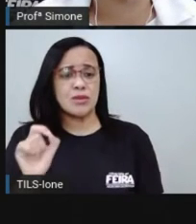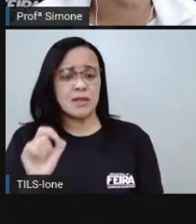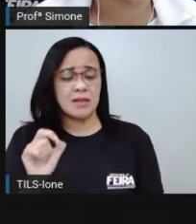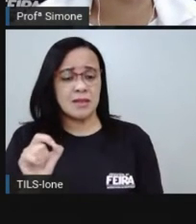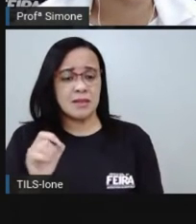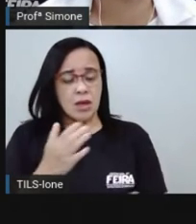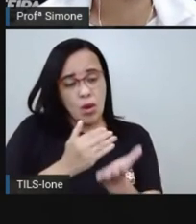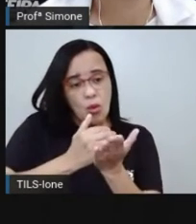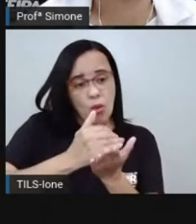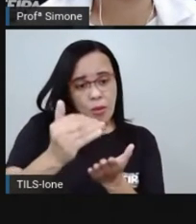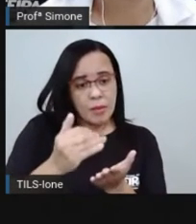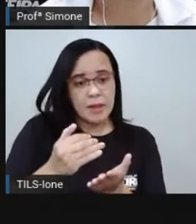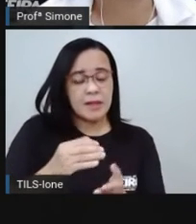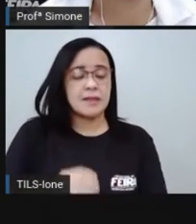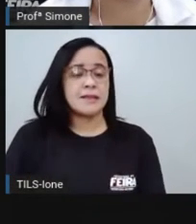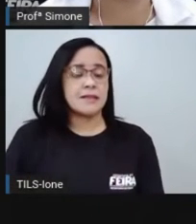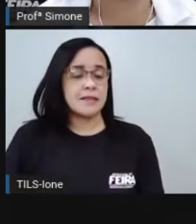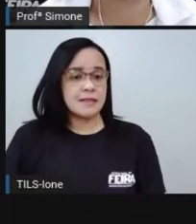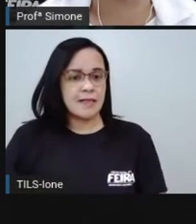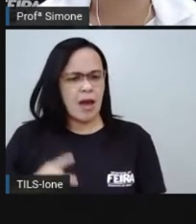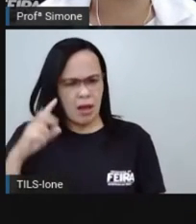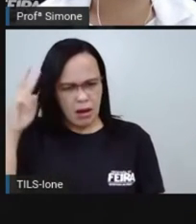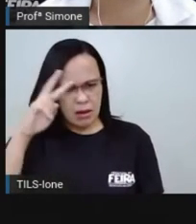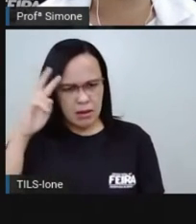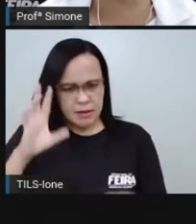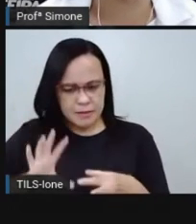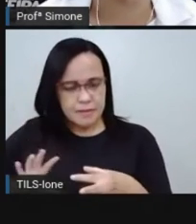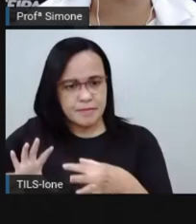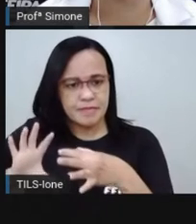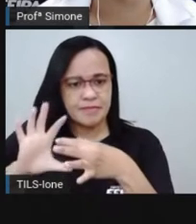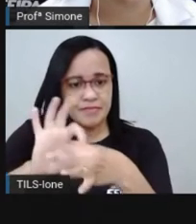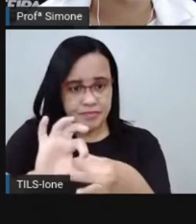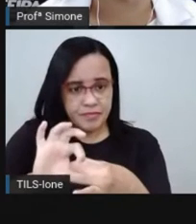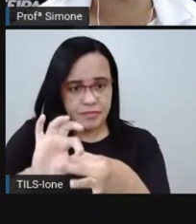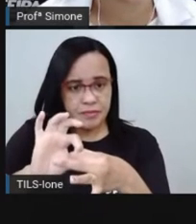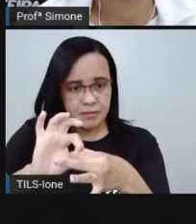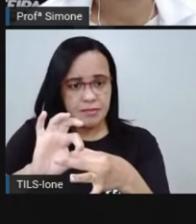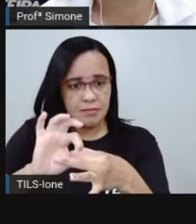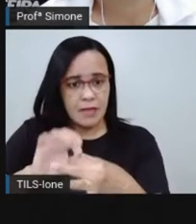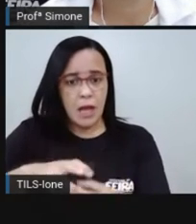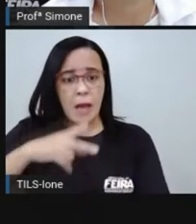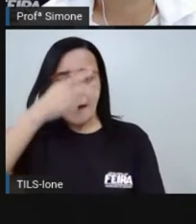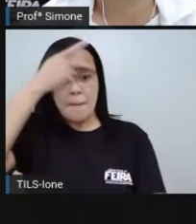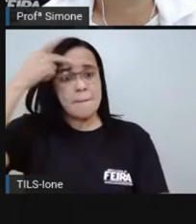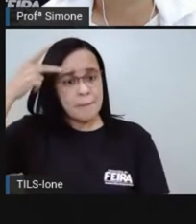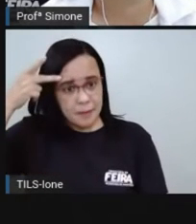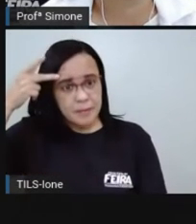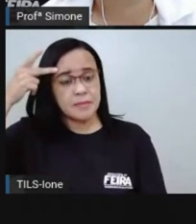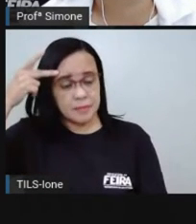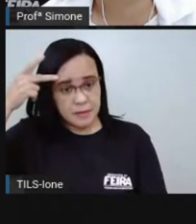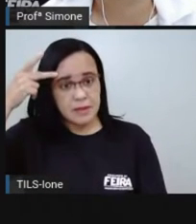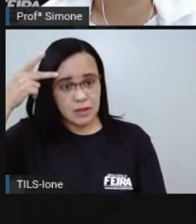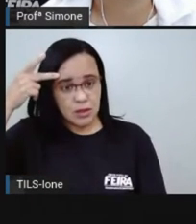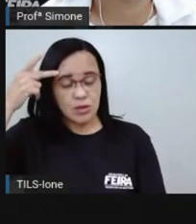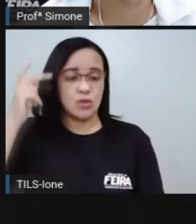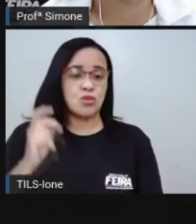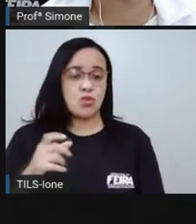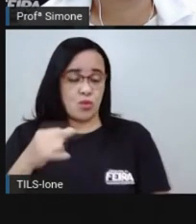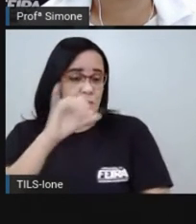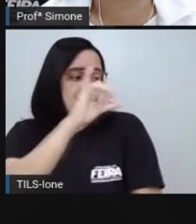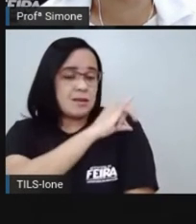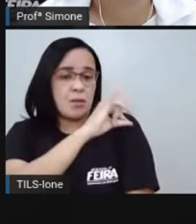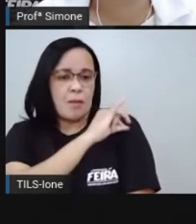leite, ela começa a partir de uma aliança entre os cafeicultores paulistas e os produtores de leite de Minas